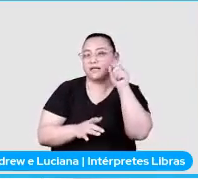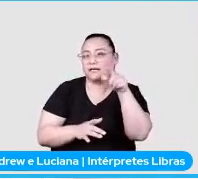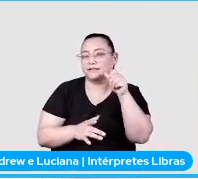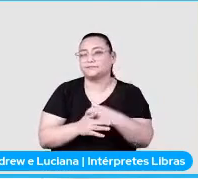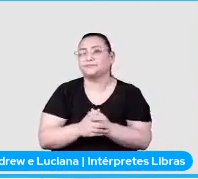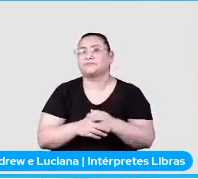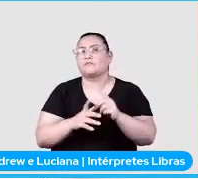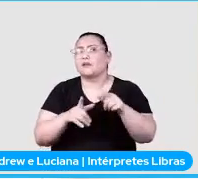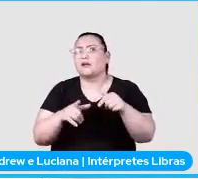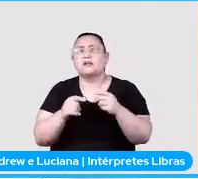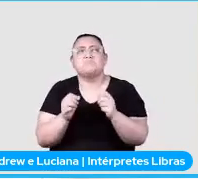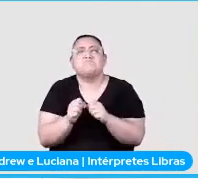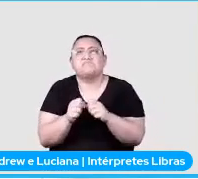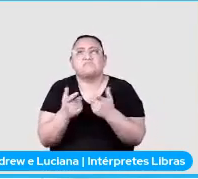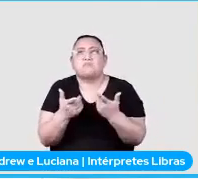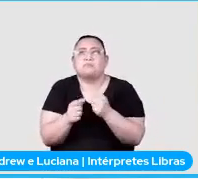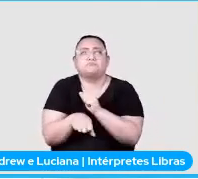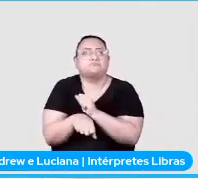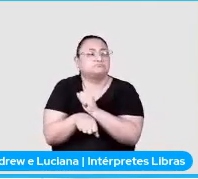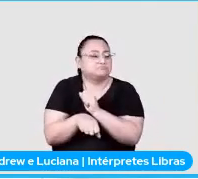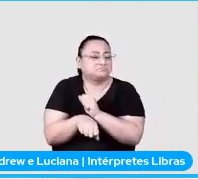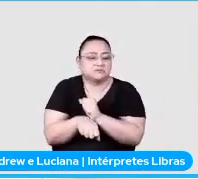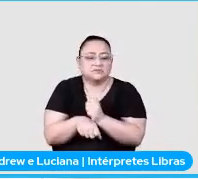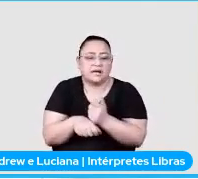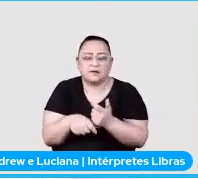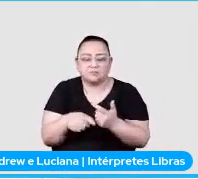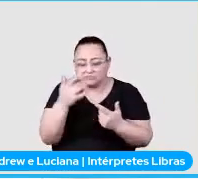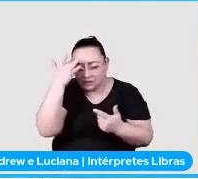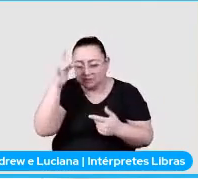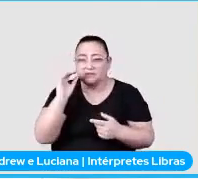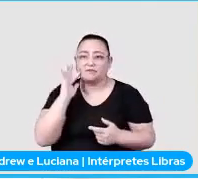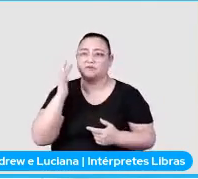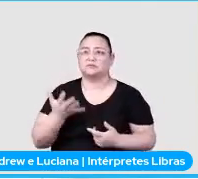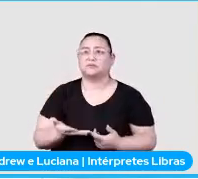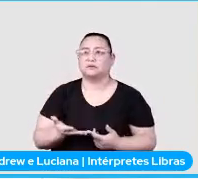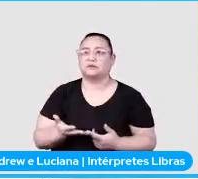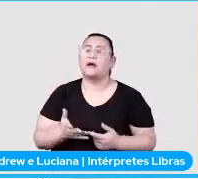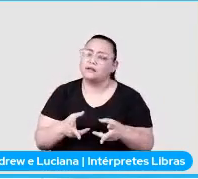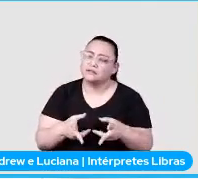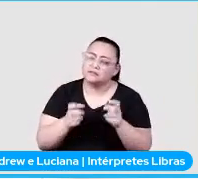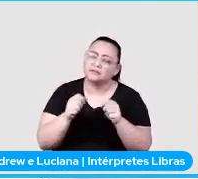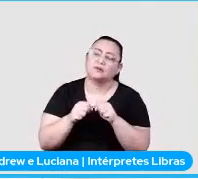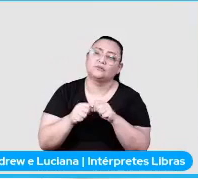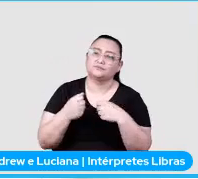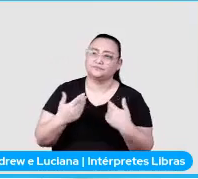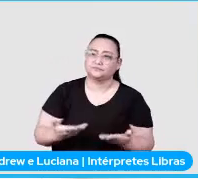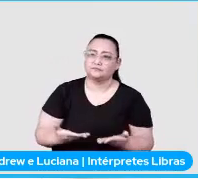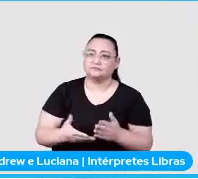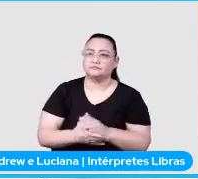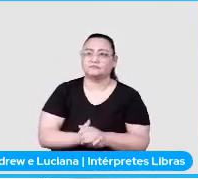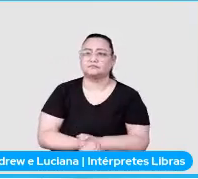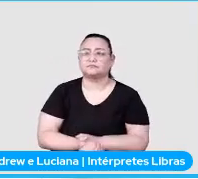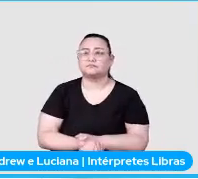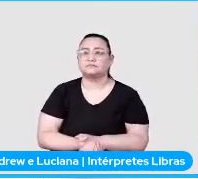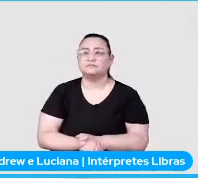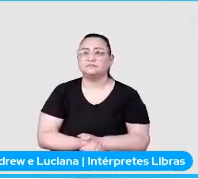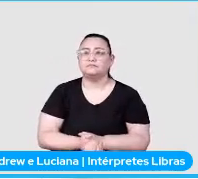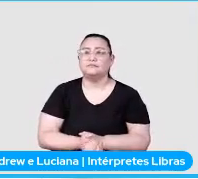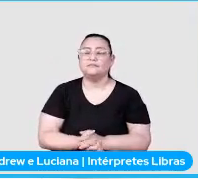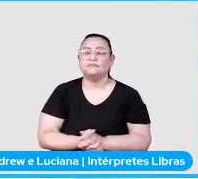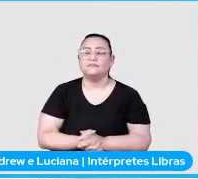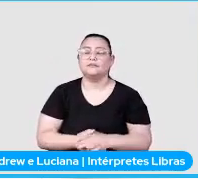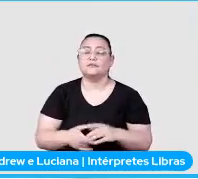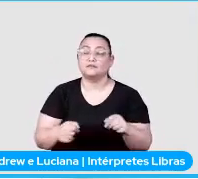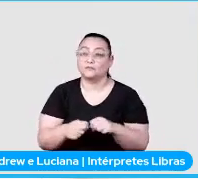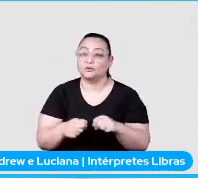sem motivo algum e eu ficava sem saber o que estava acontecendo. Daí, o é eu fiz? O bot enviava para um